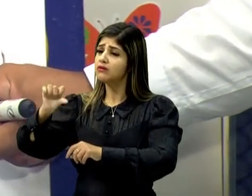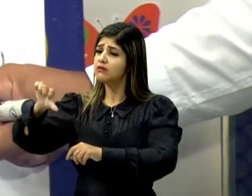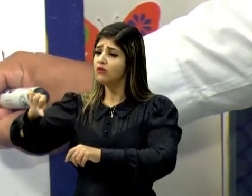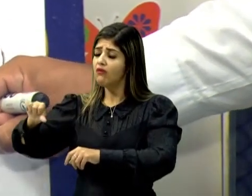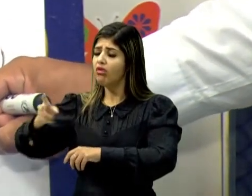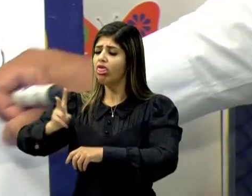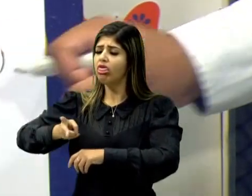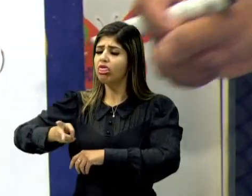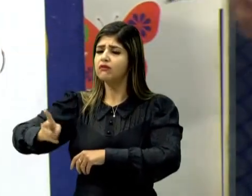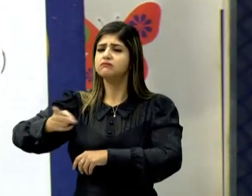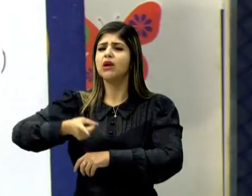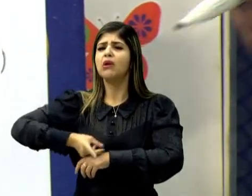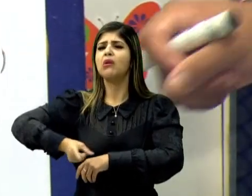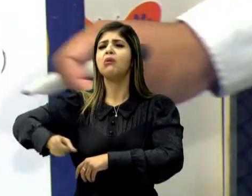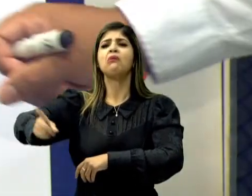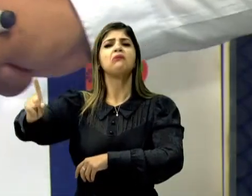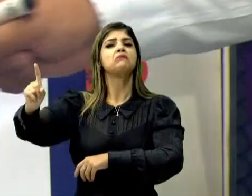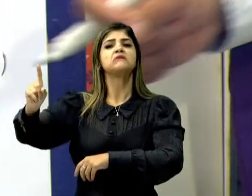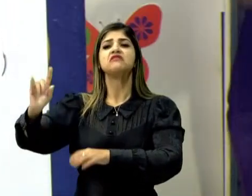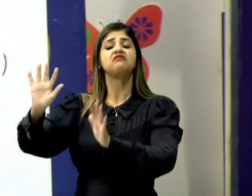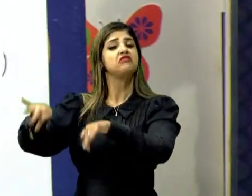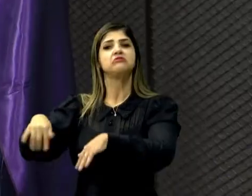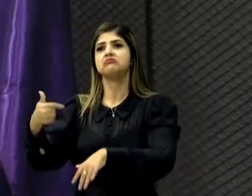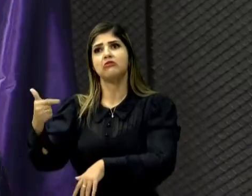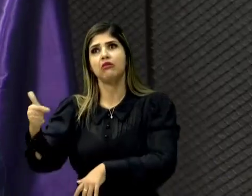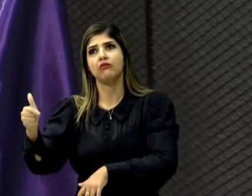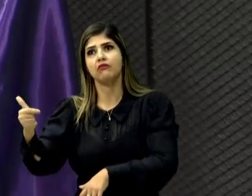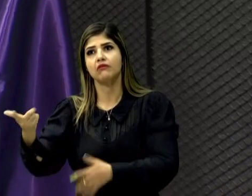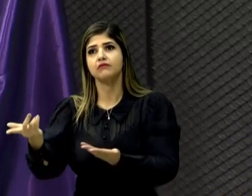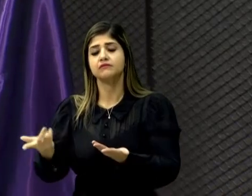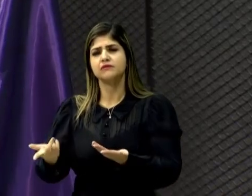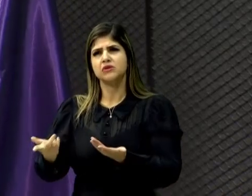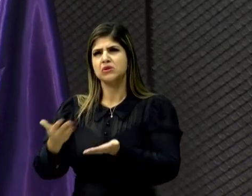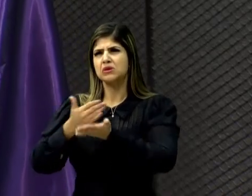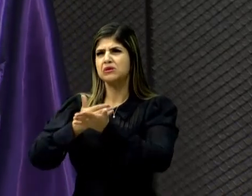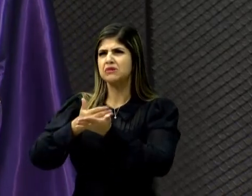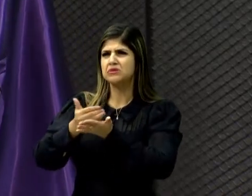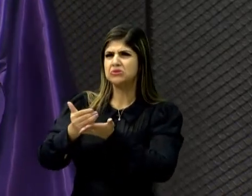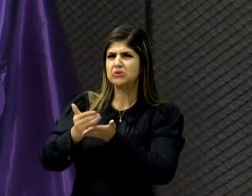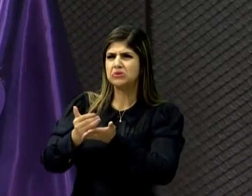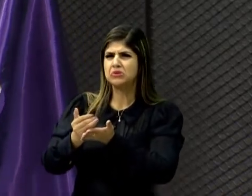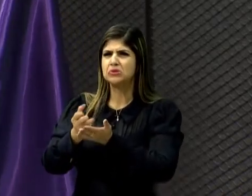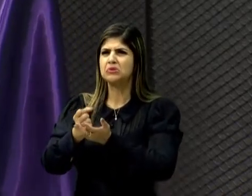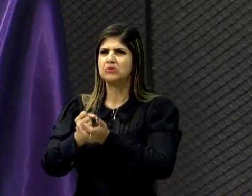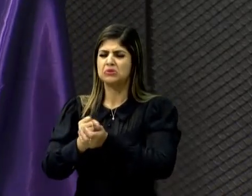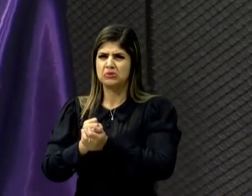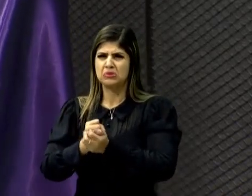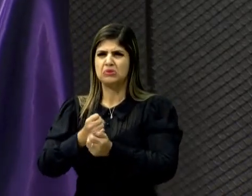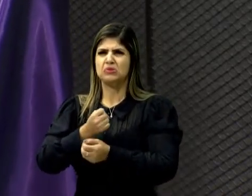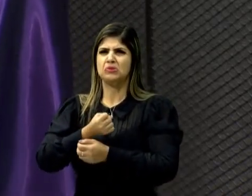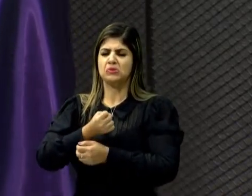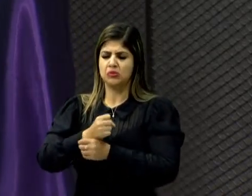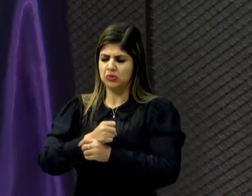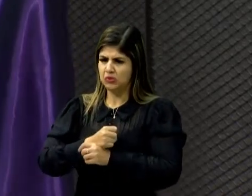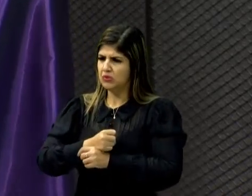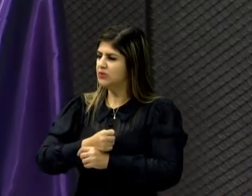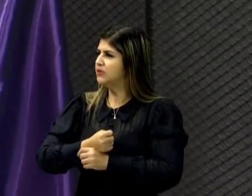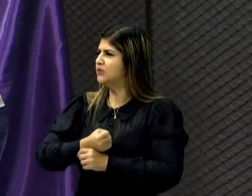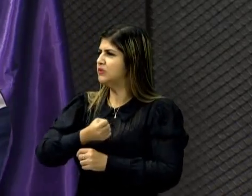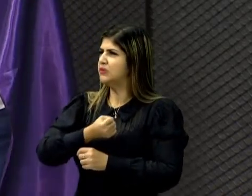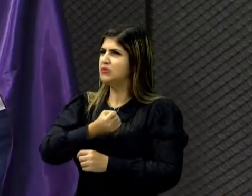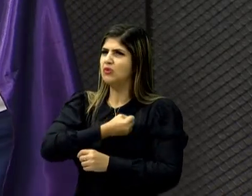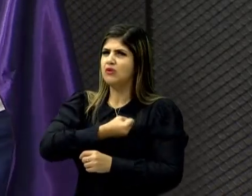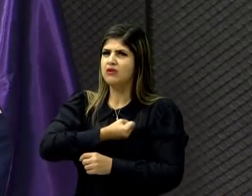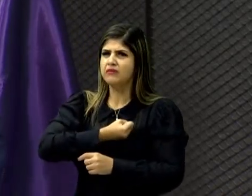continua infinita. Nossa, e a gente começou com os números em forma de triângulo. E depois, a gente